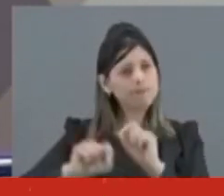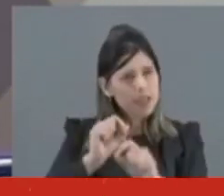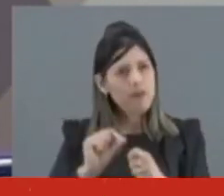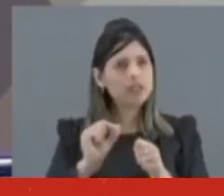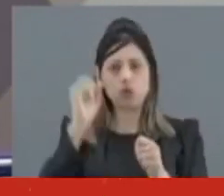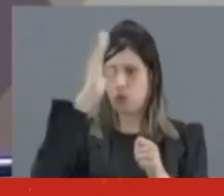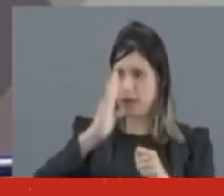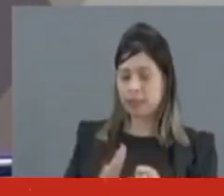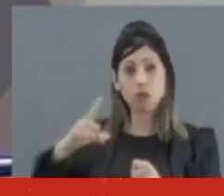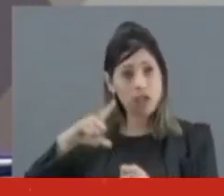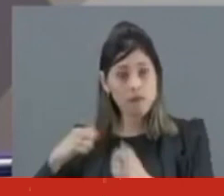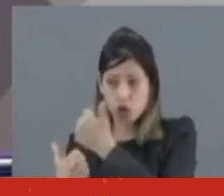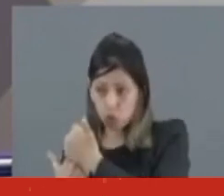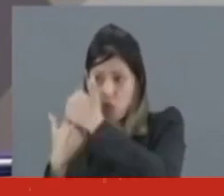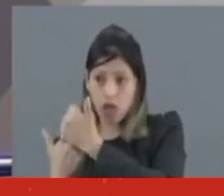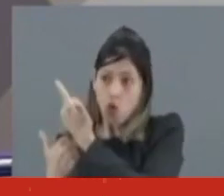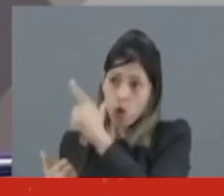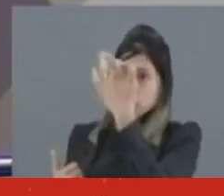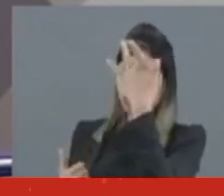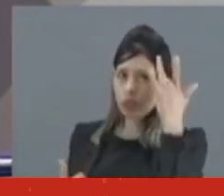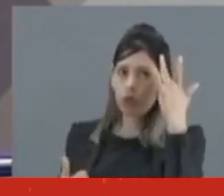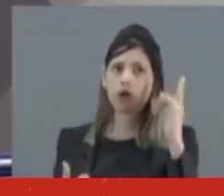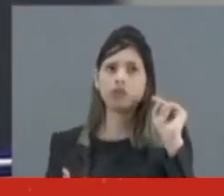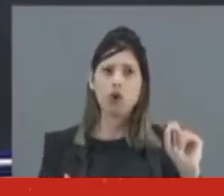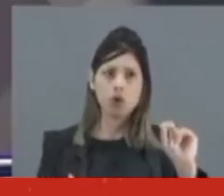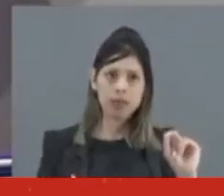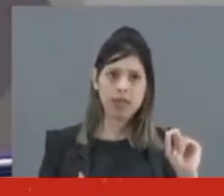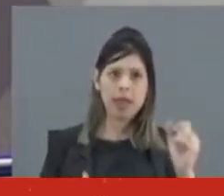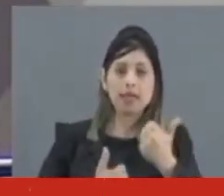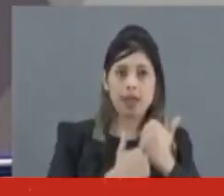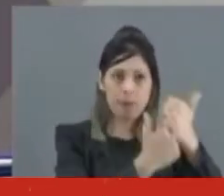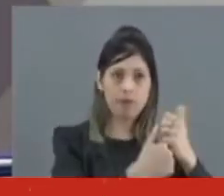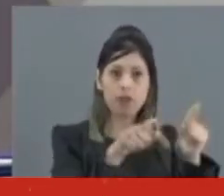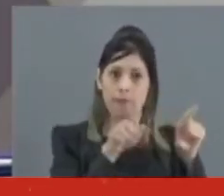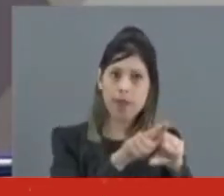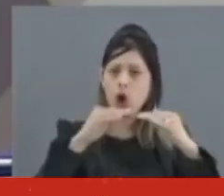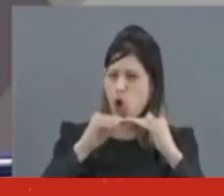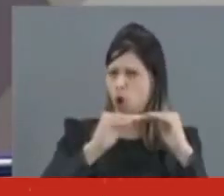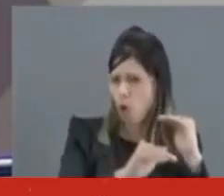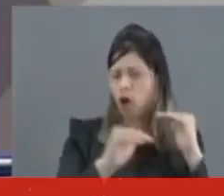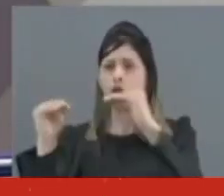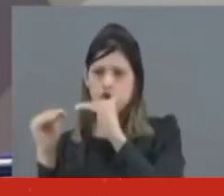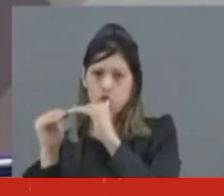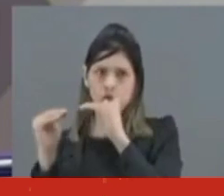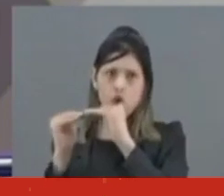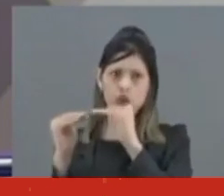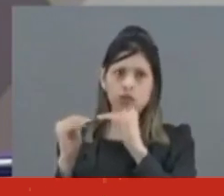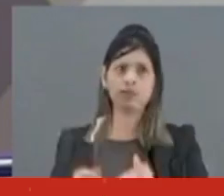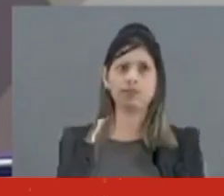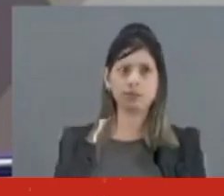batalha, gestando de um lado seus apoiadores e do outro aqueles um que discordasse minimamente de suas...